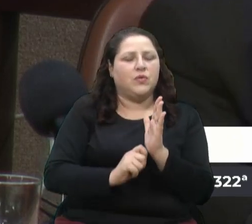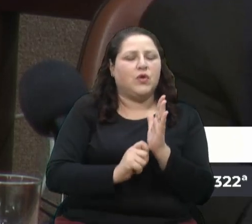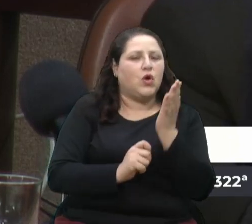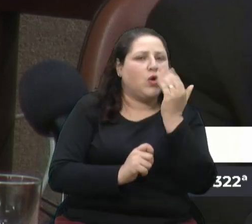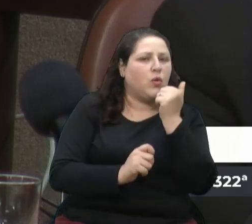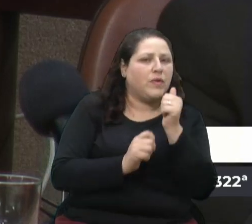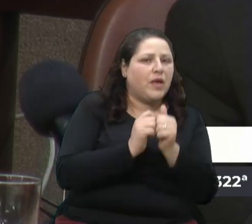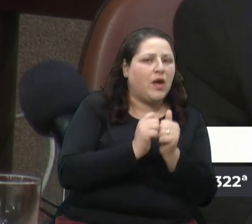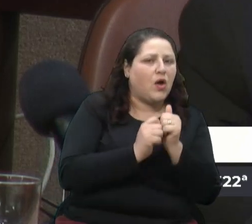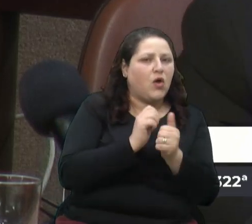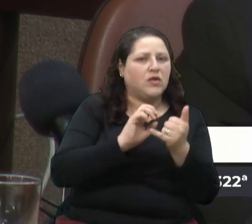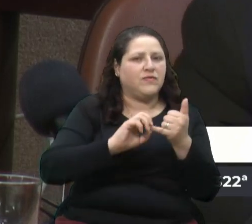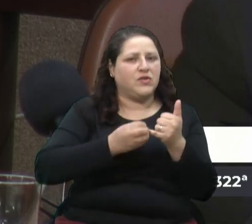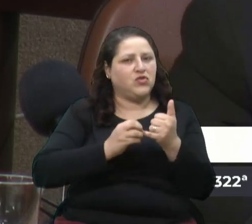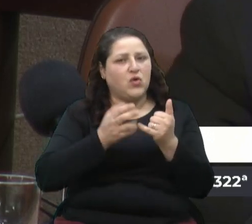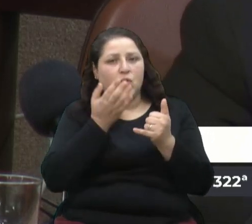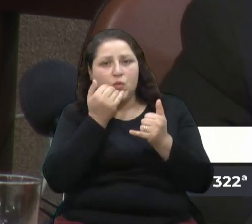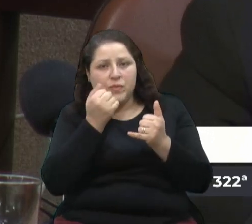Na comida.